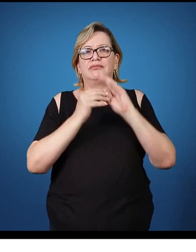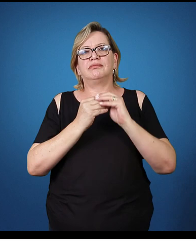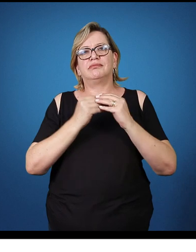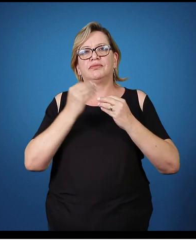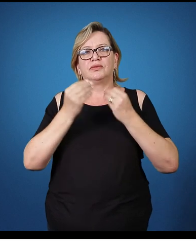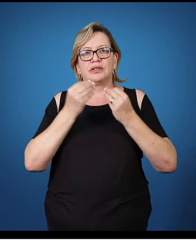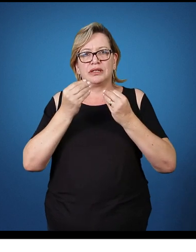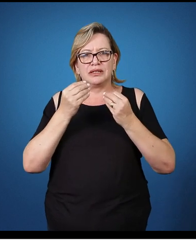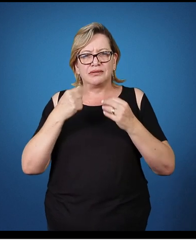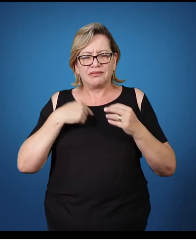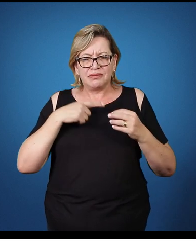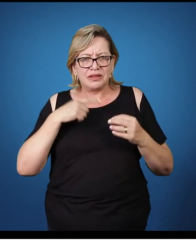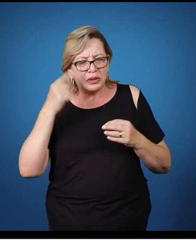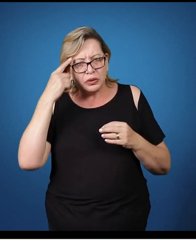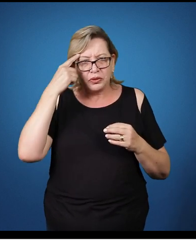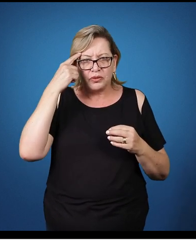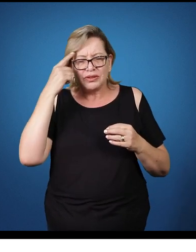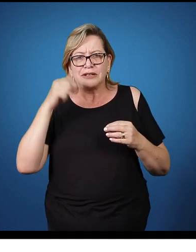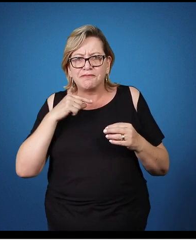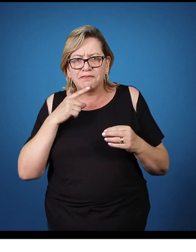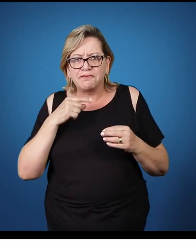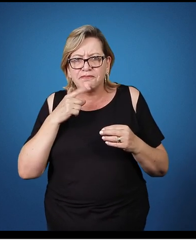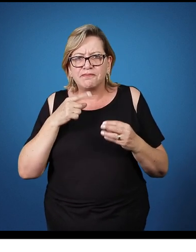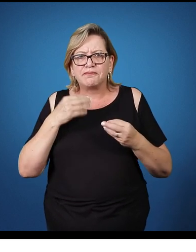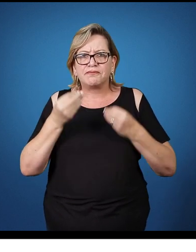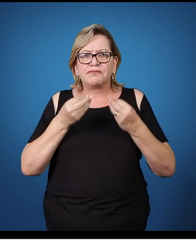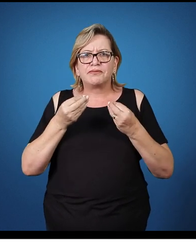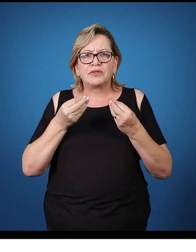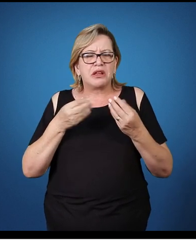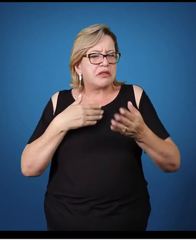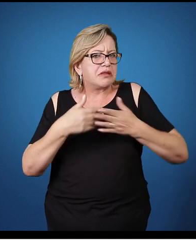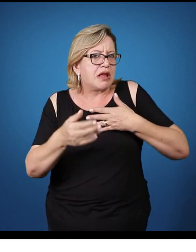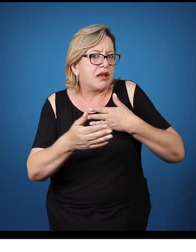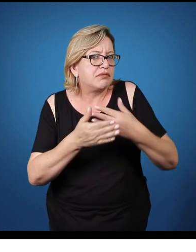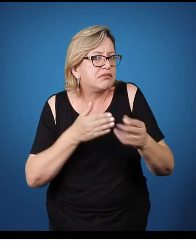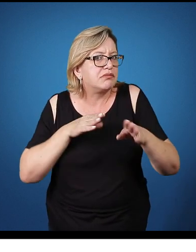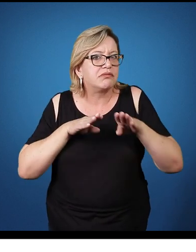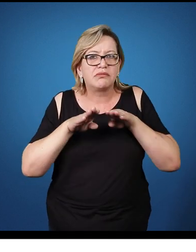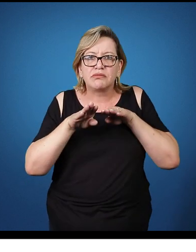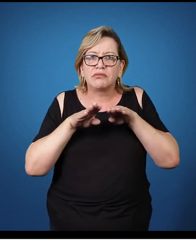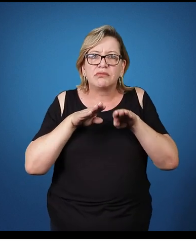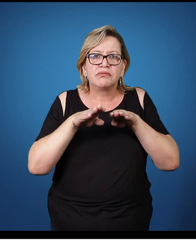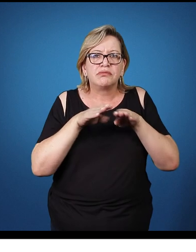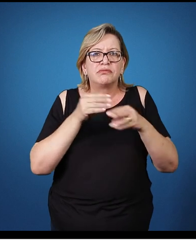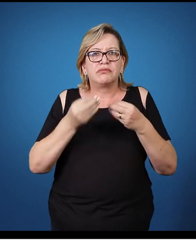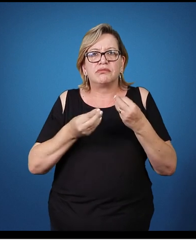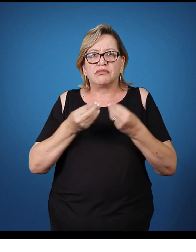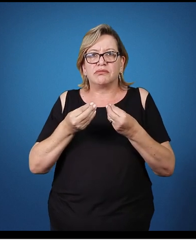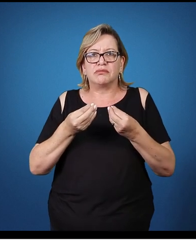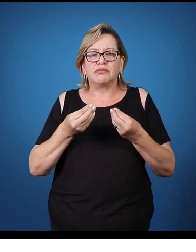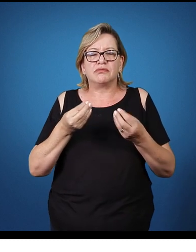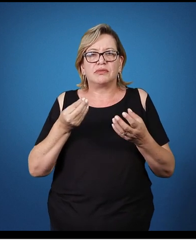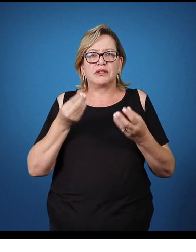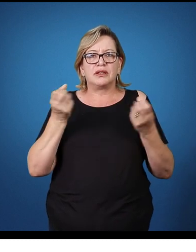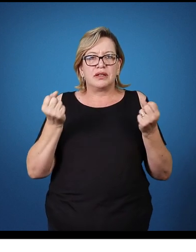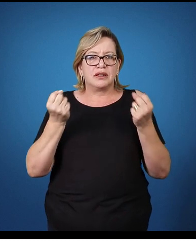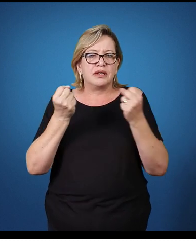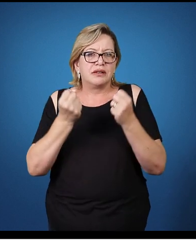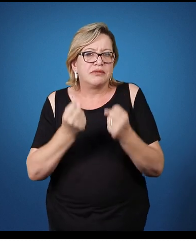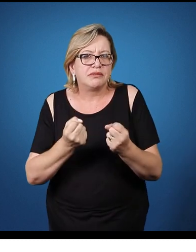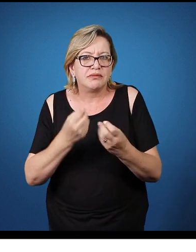Tem alguma dúvida? Fale. É, mas o movimento não... Qualquer movimento. Qualquer movimento.